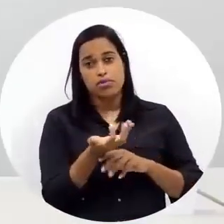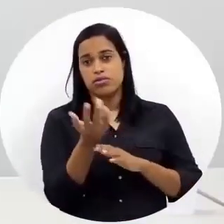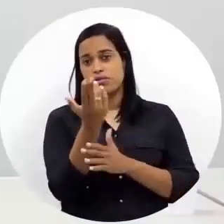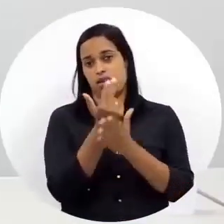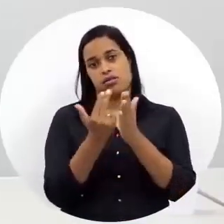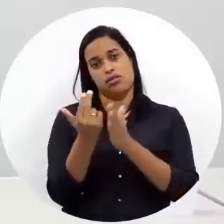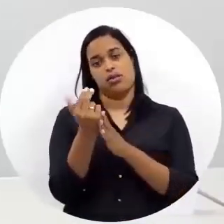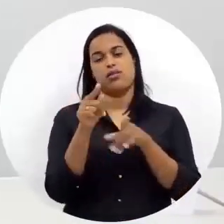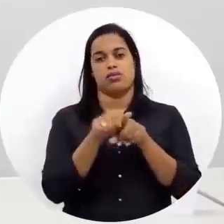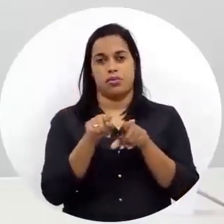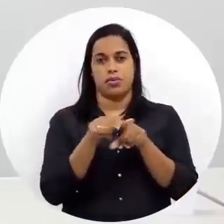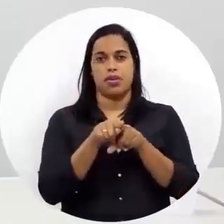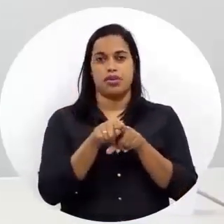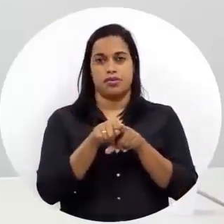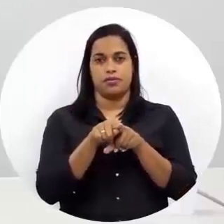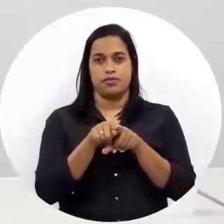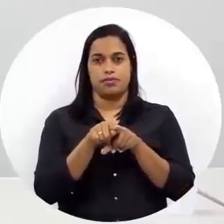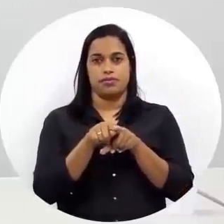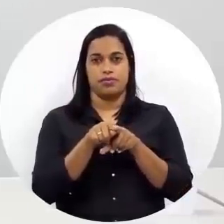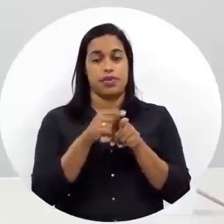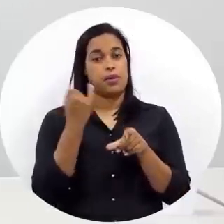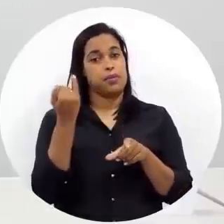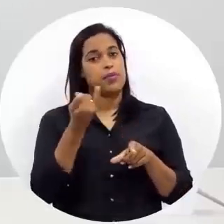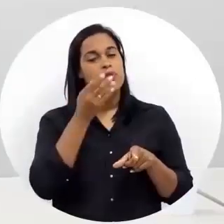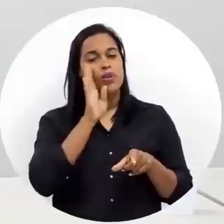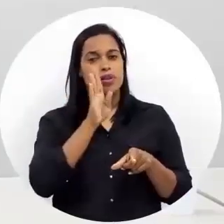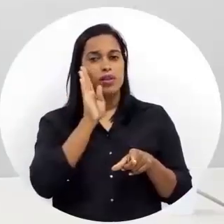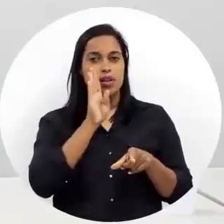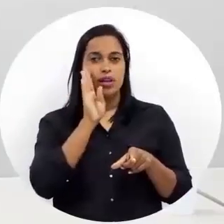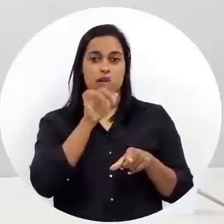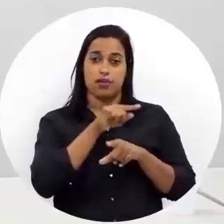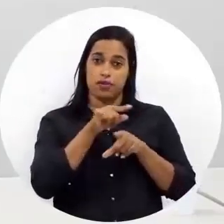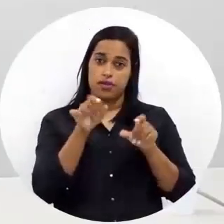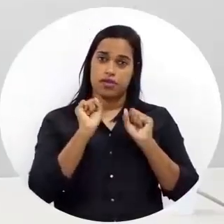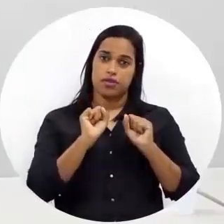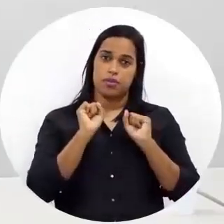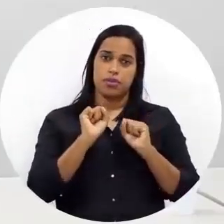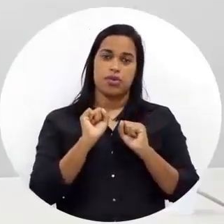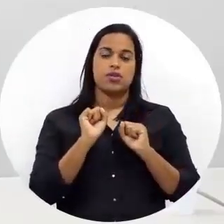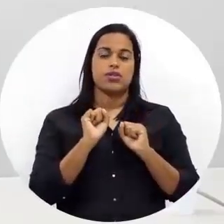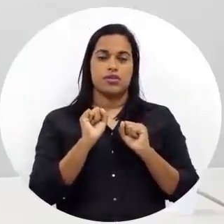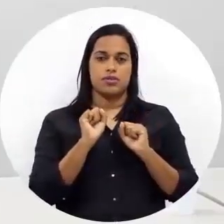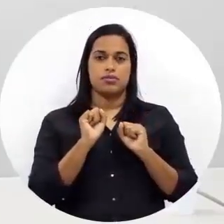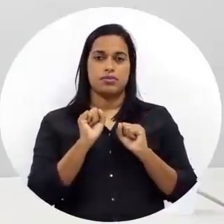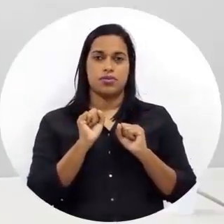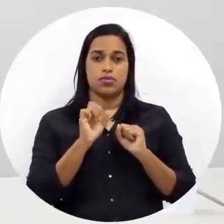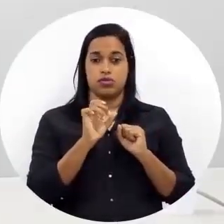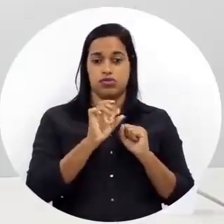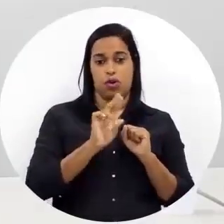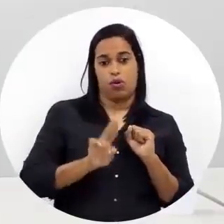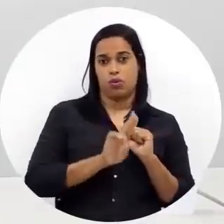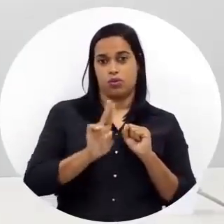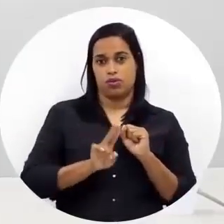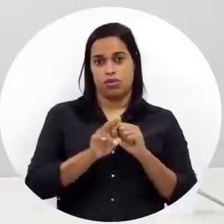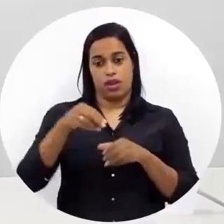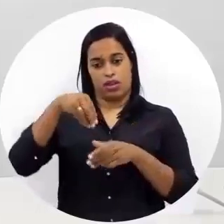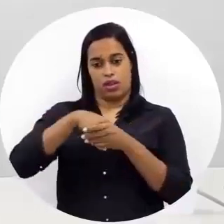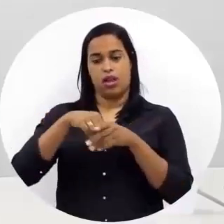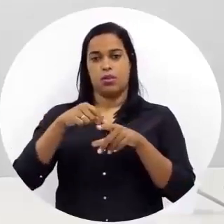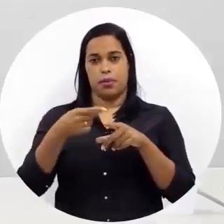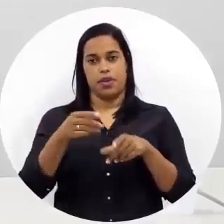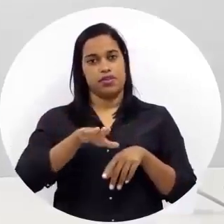desenhos, então é um artifício muito legal que você pode não só utilizar